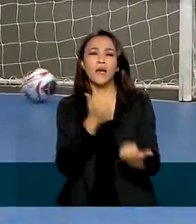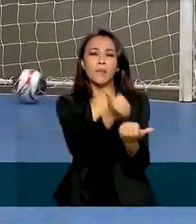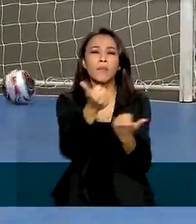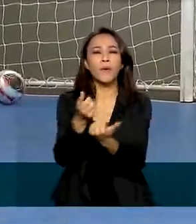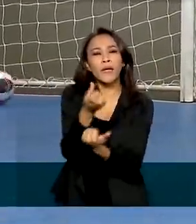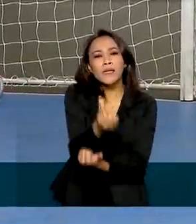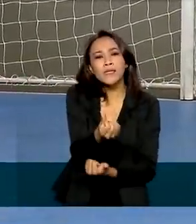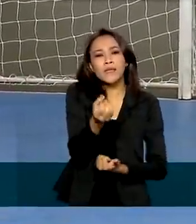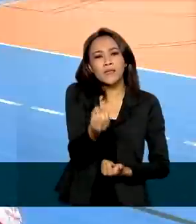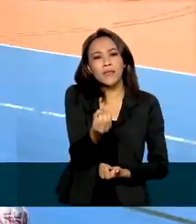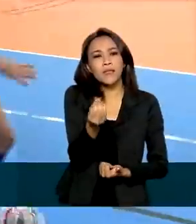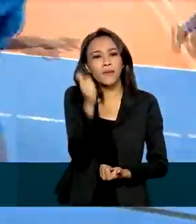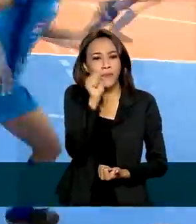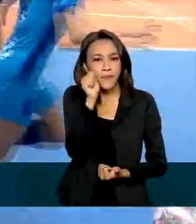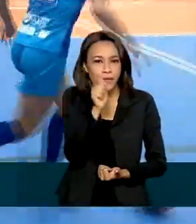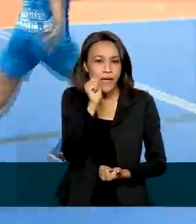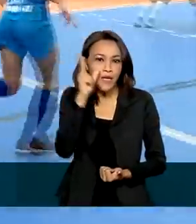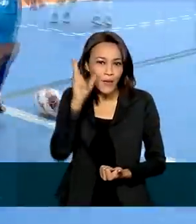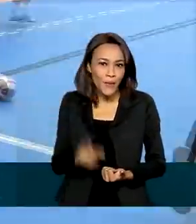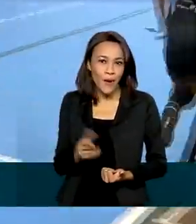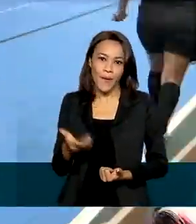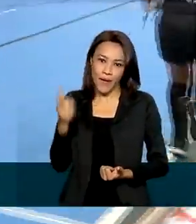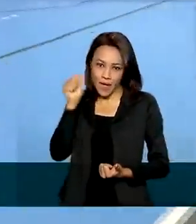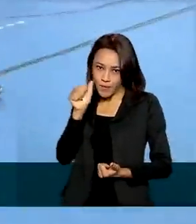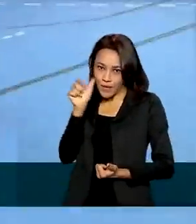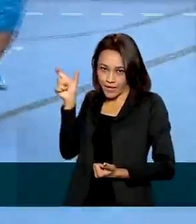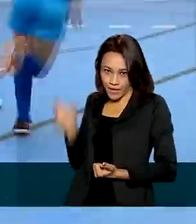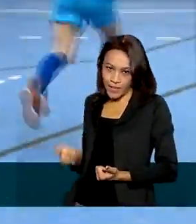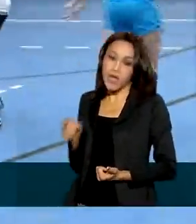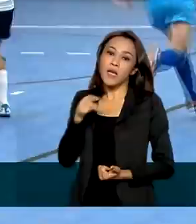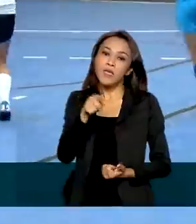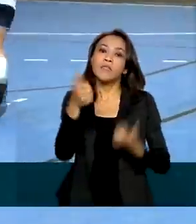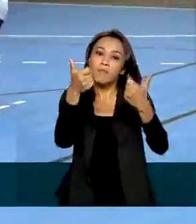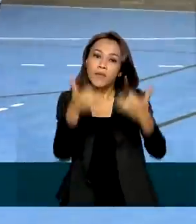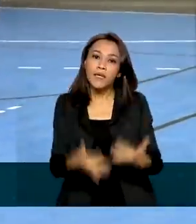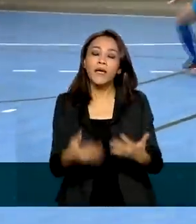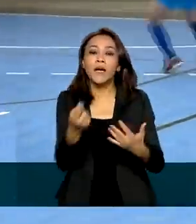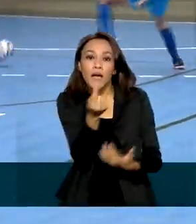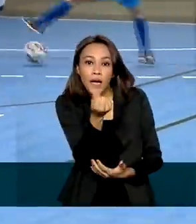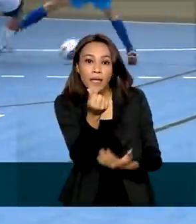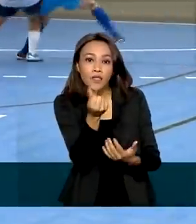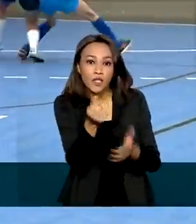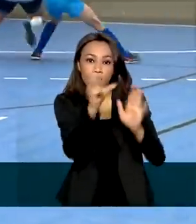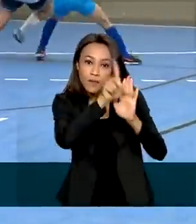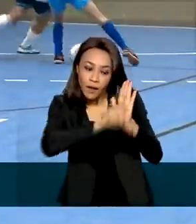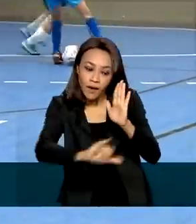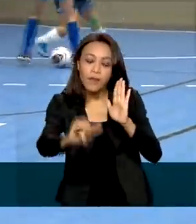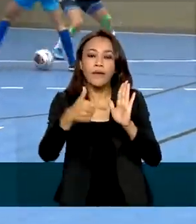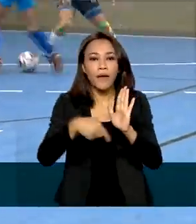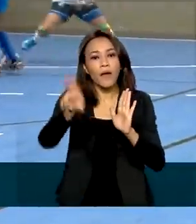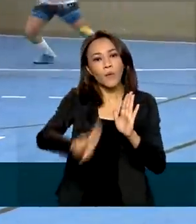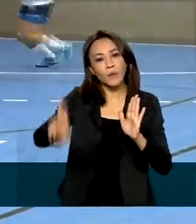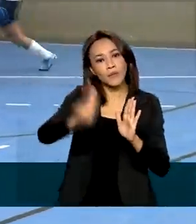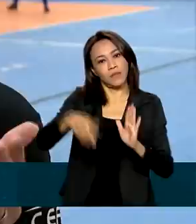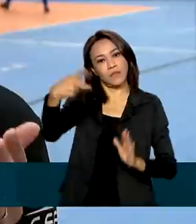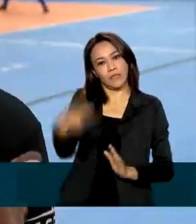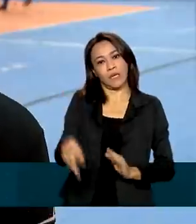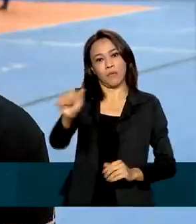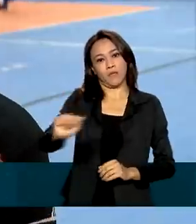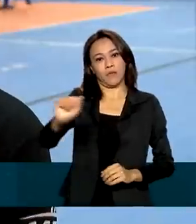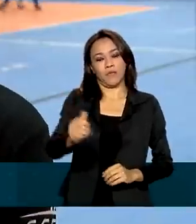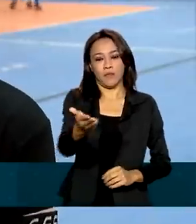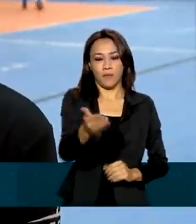meninas, como a Amanda, explica como os recursos que vêm da Lei de Incentivo ao Esporte são empregados pela instituição.